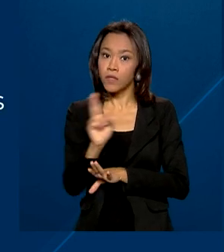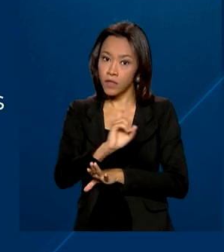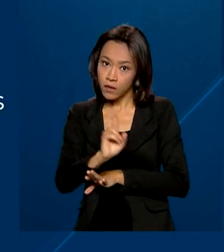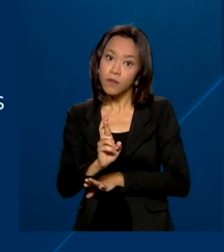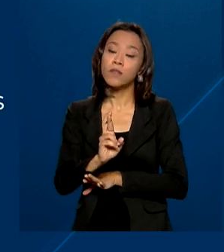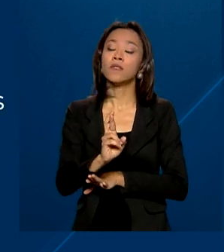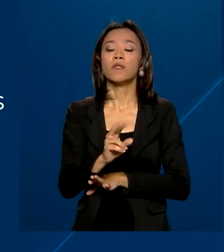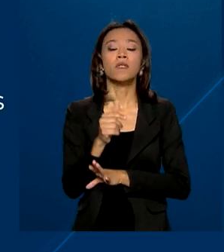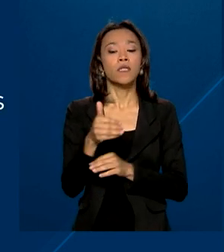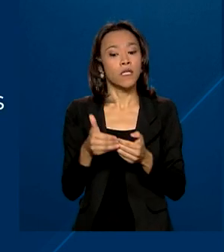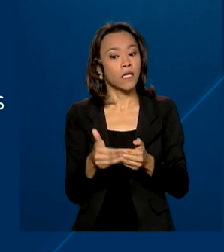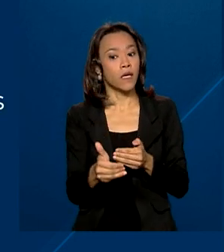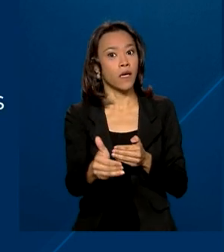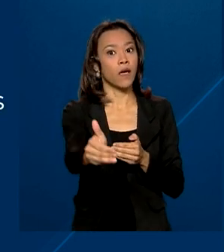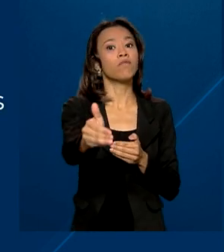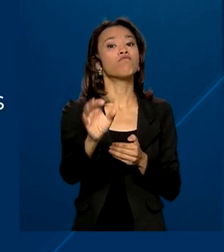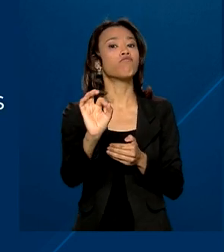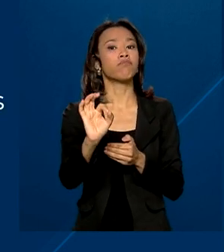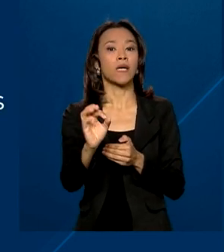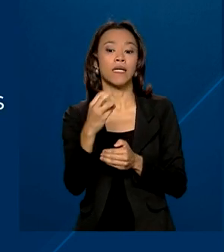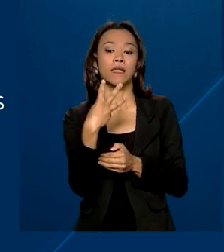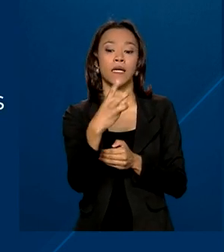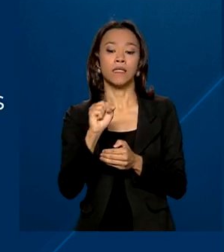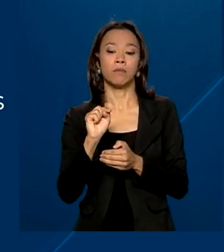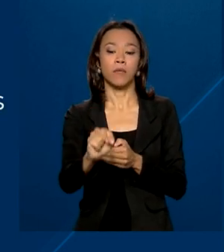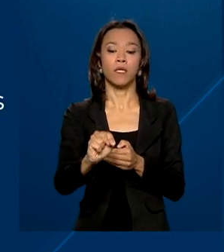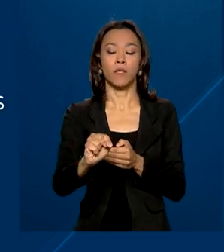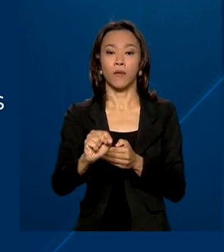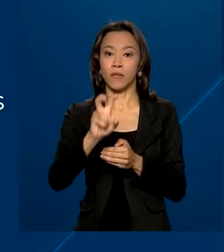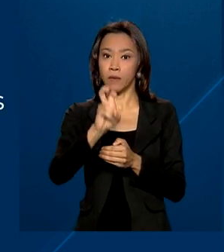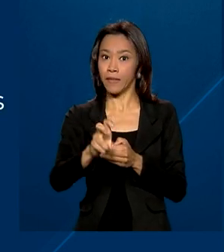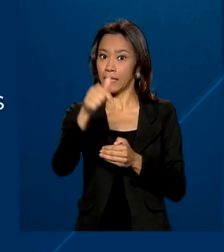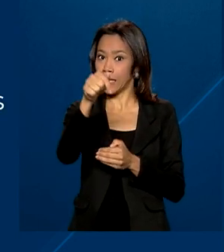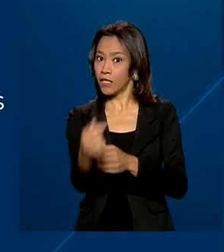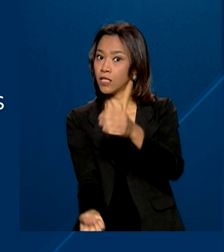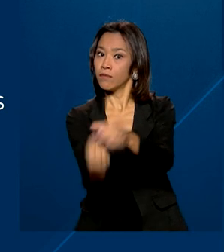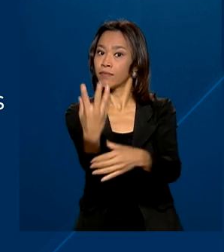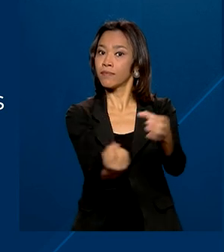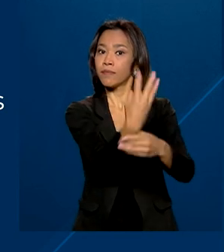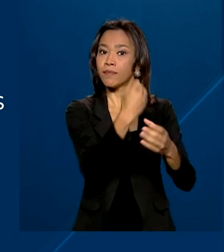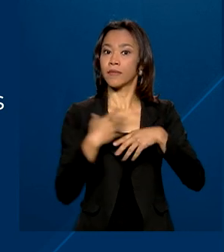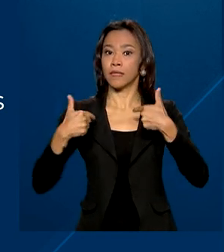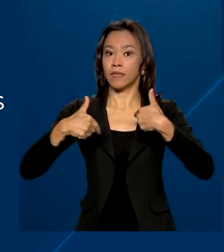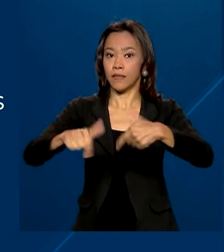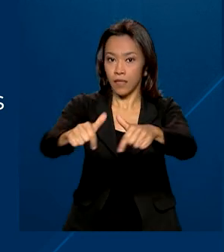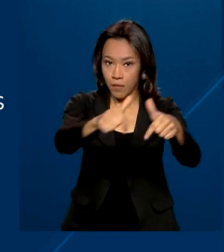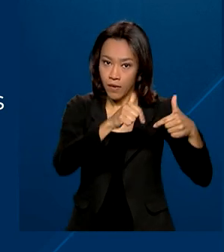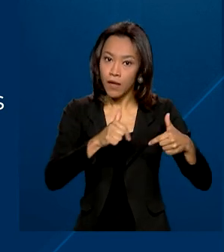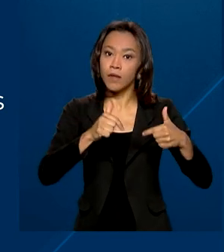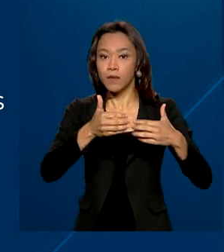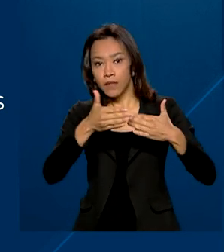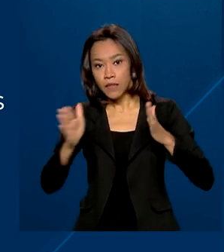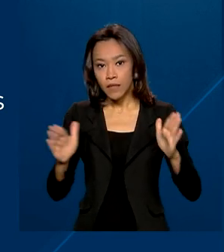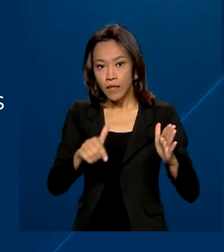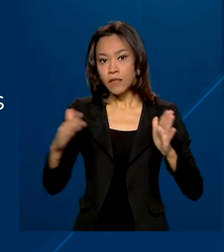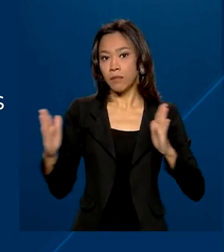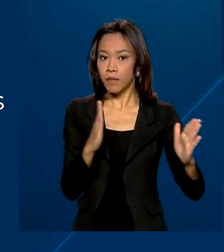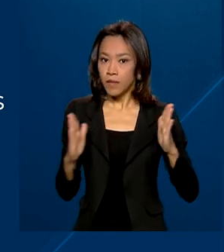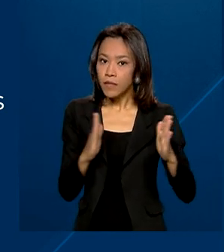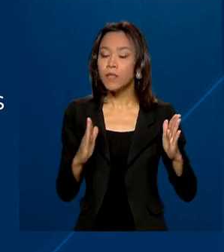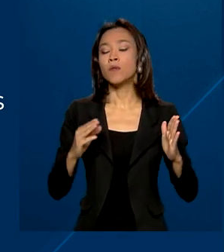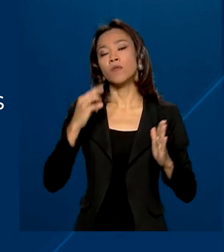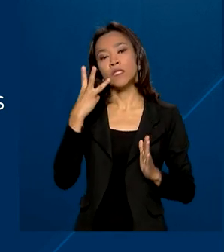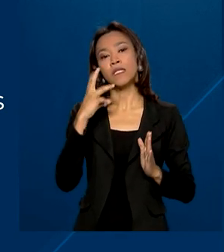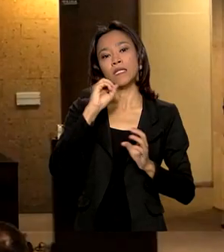estimativa é de que sejam criados 3.057 empregos durante as obras. As concessões têm prazo de